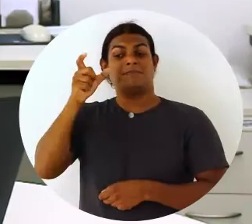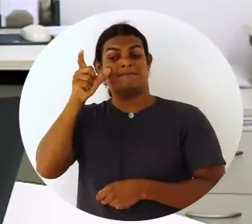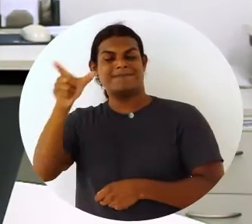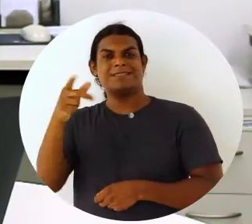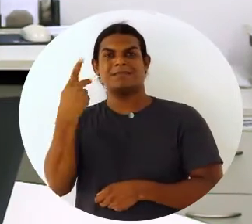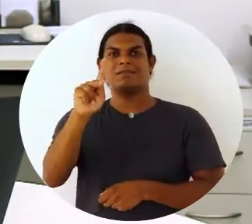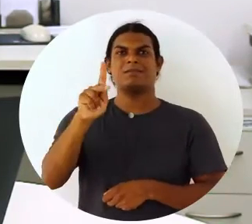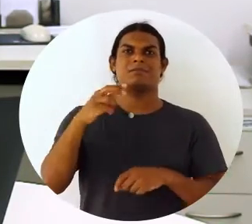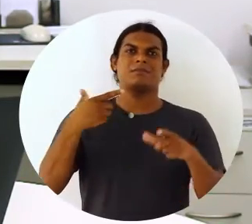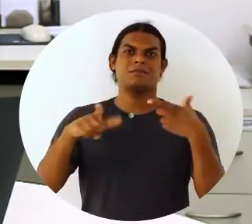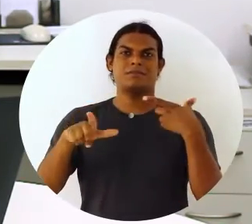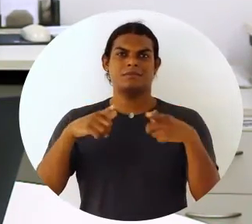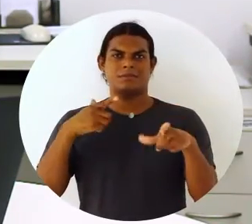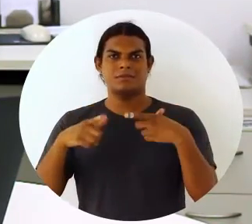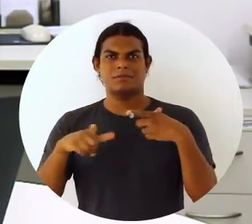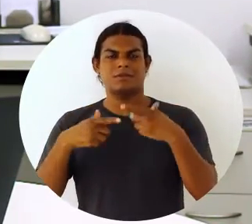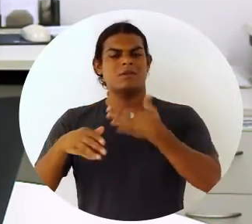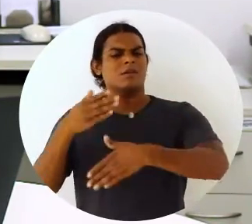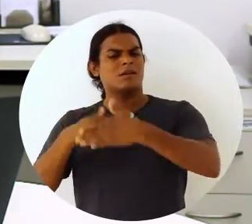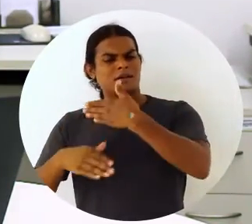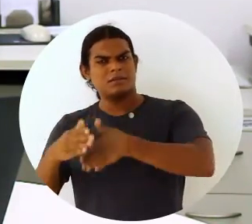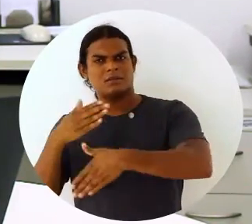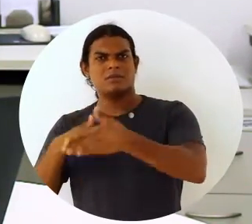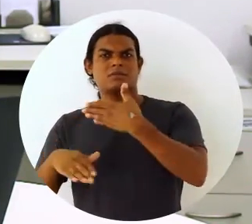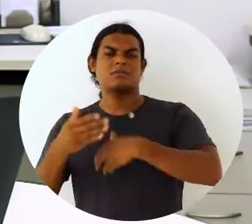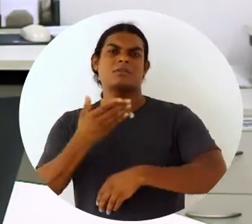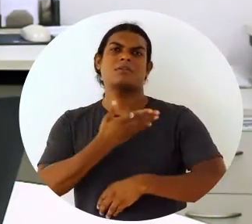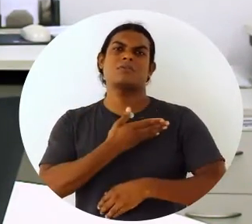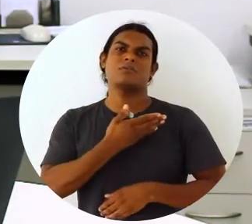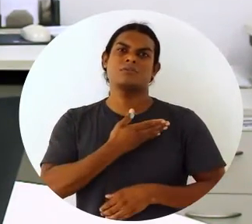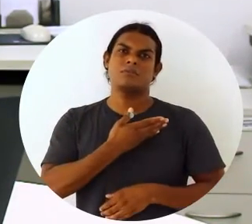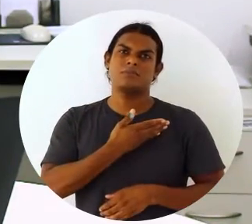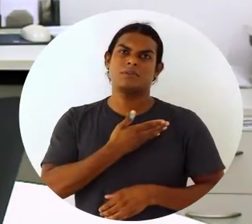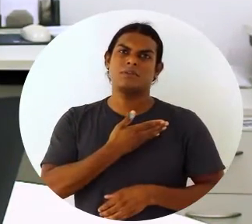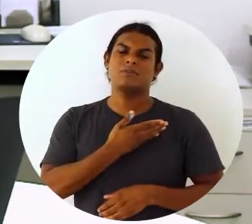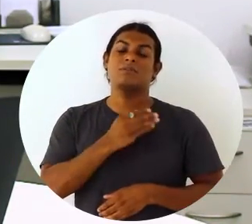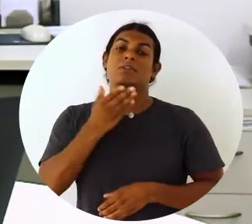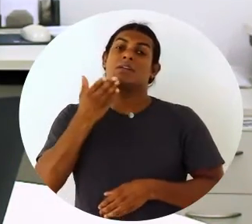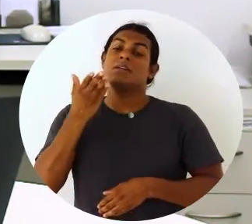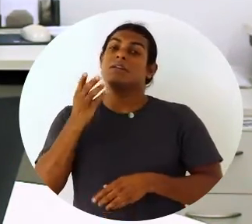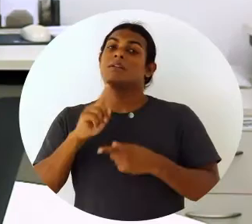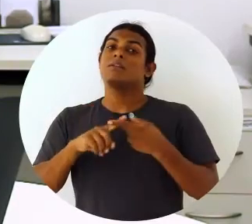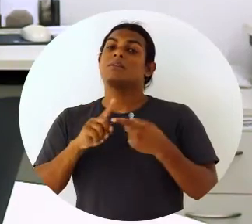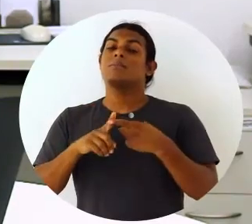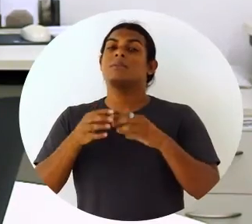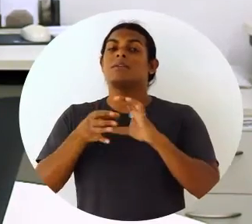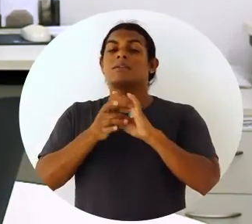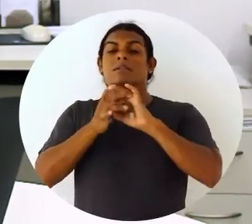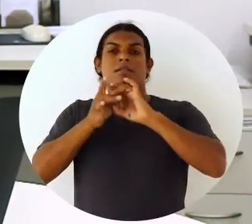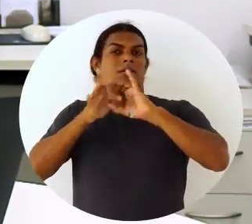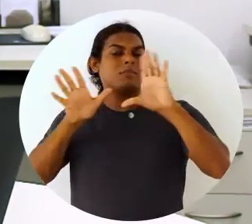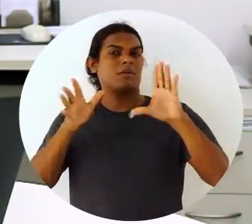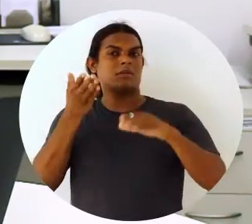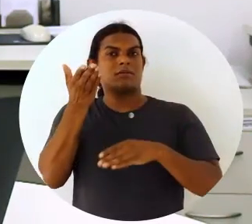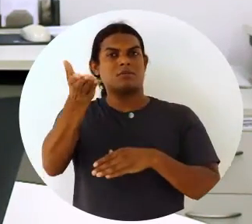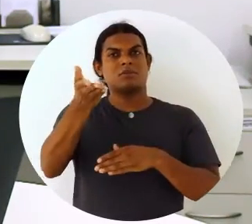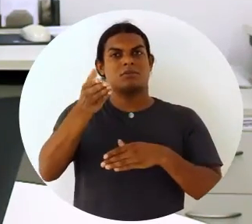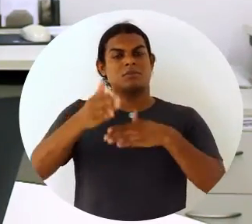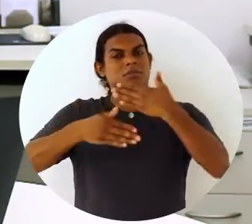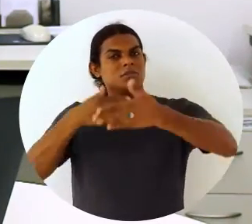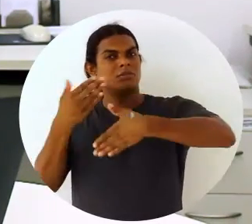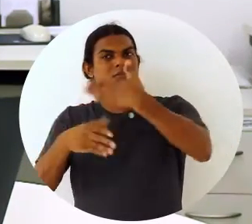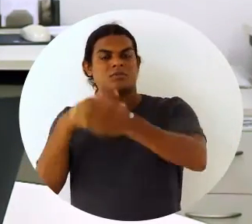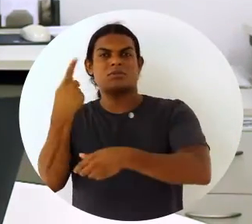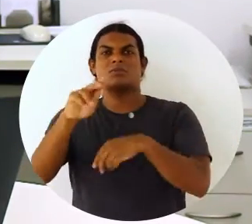organizacional, a interação com os colegas e essa liberdade que você tem para desenvolver seus trabalhos de maneira autônoma,